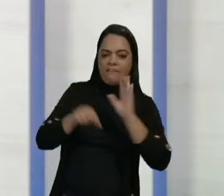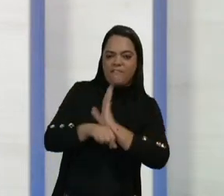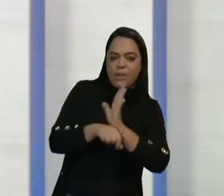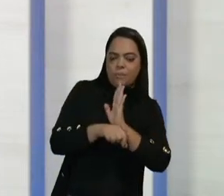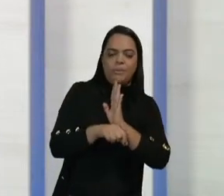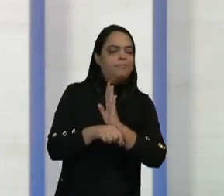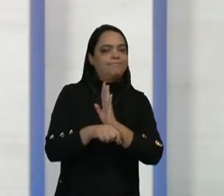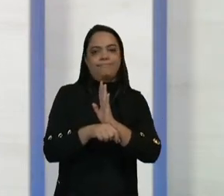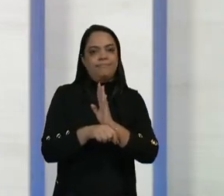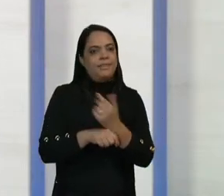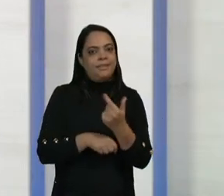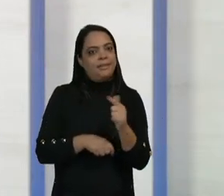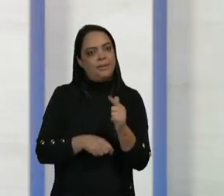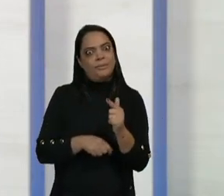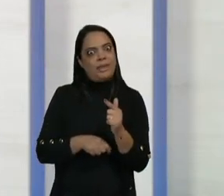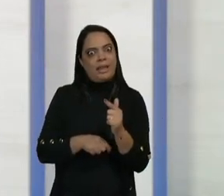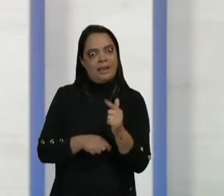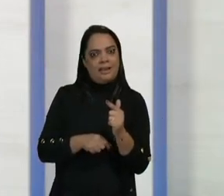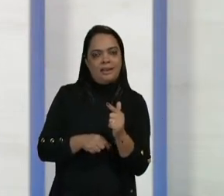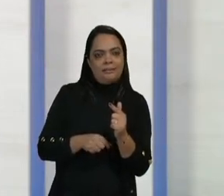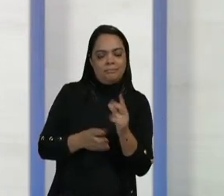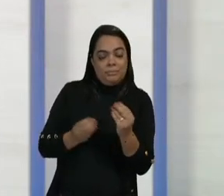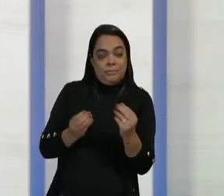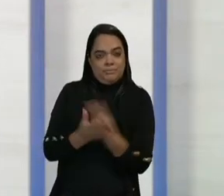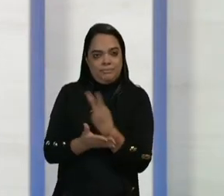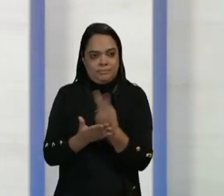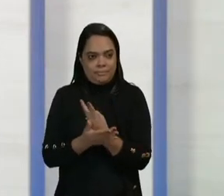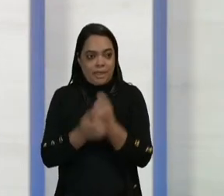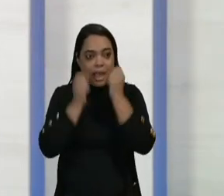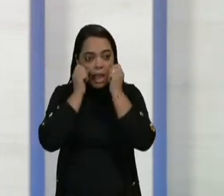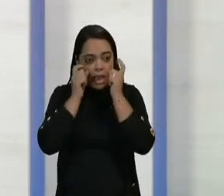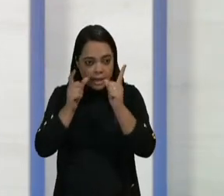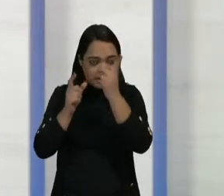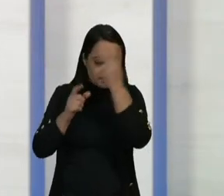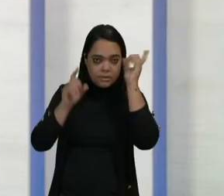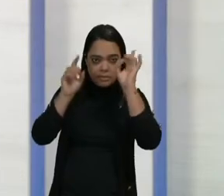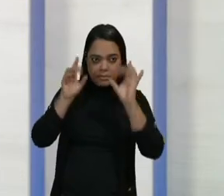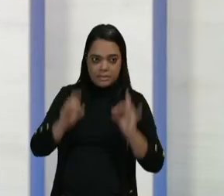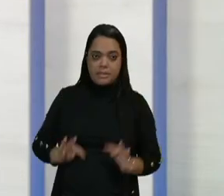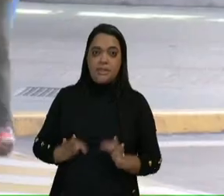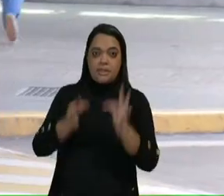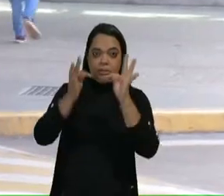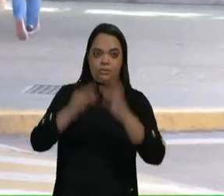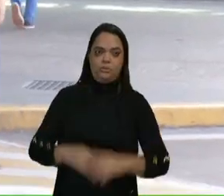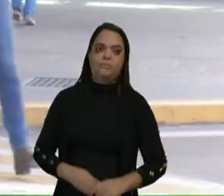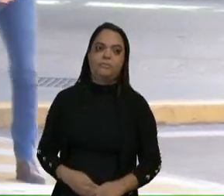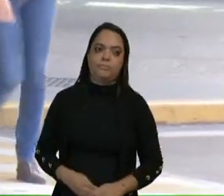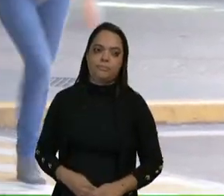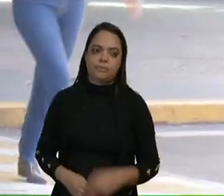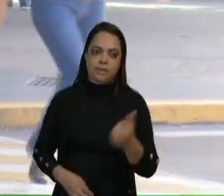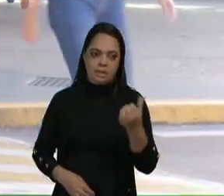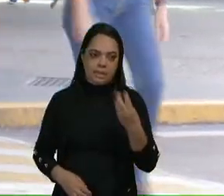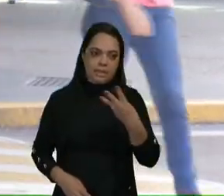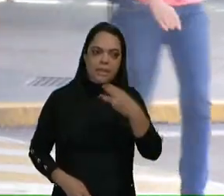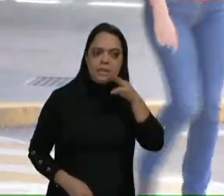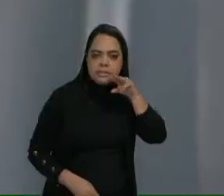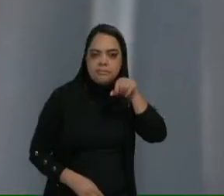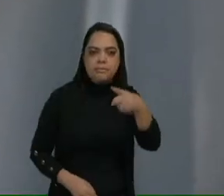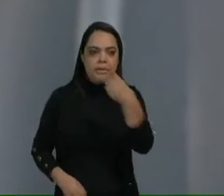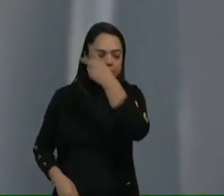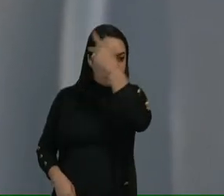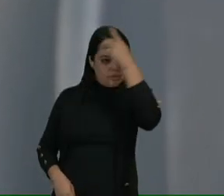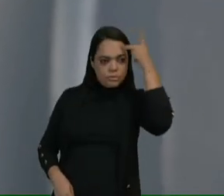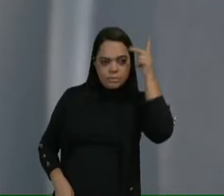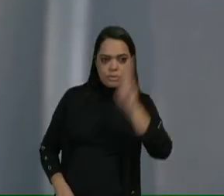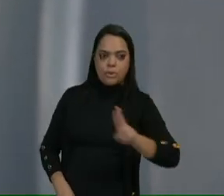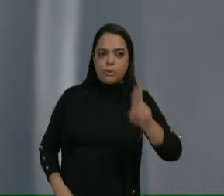estar tão distante assim. É o que alerta os especialistas em tecnologia. 13 milhões de paulistanos que usam